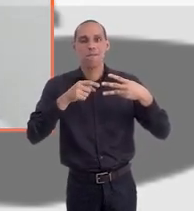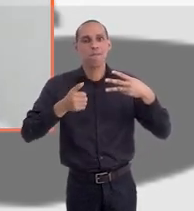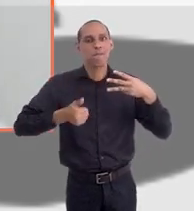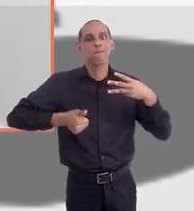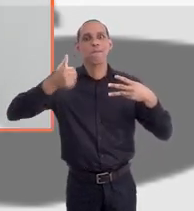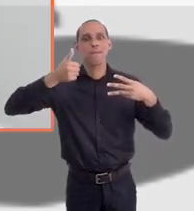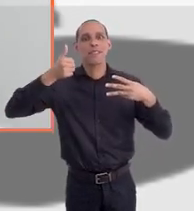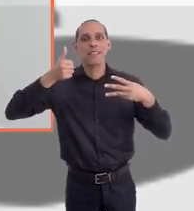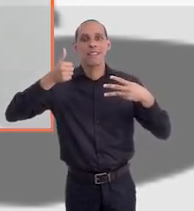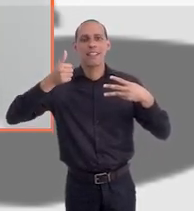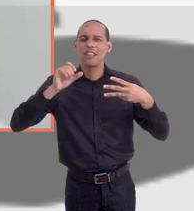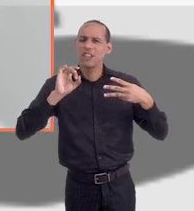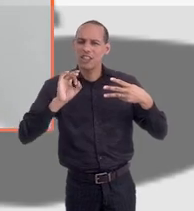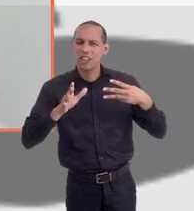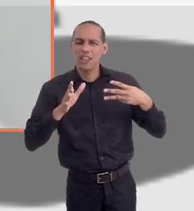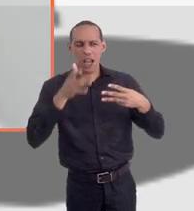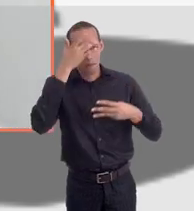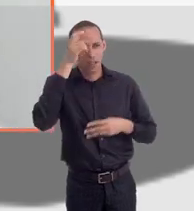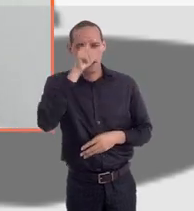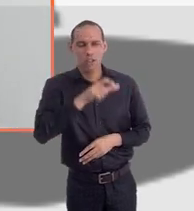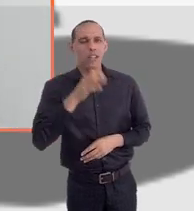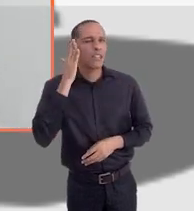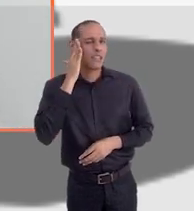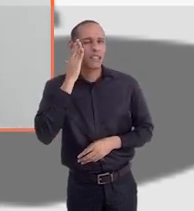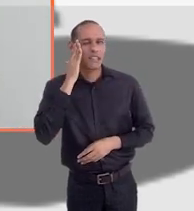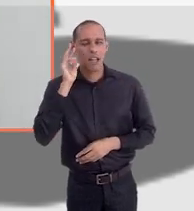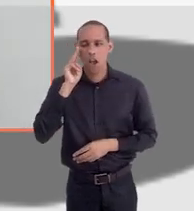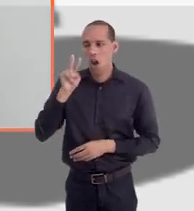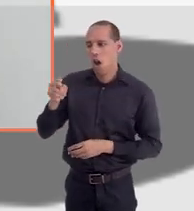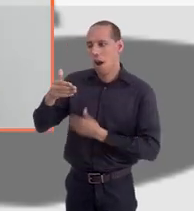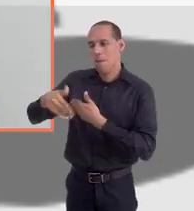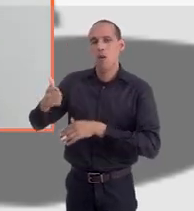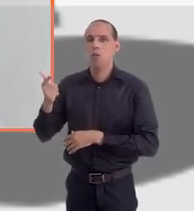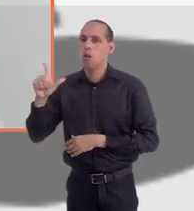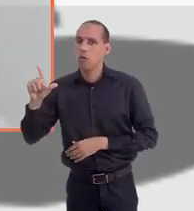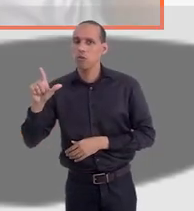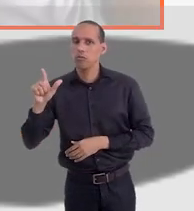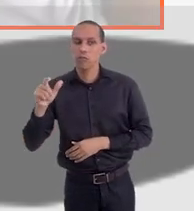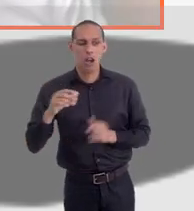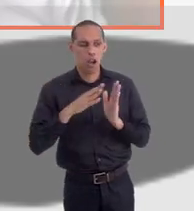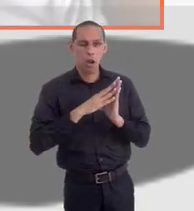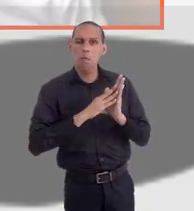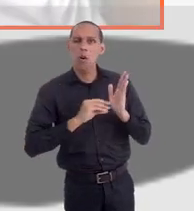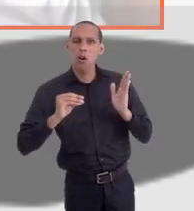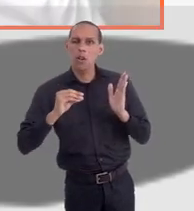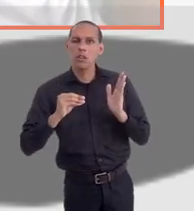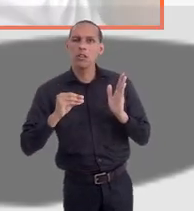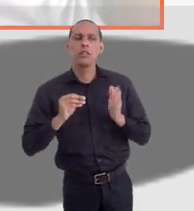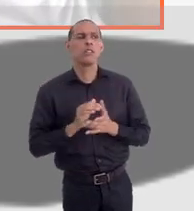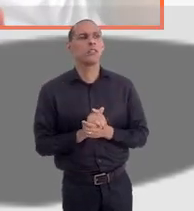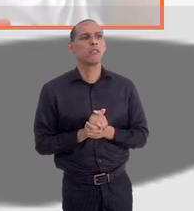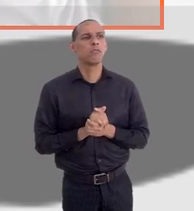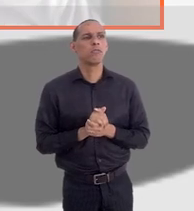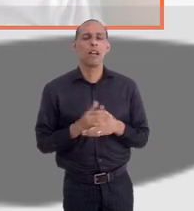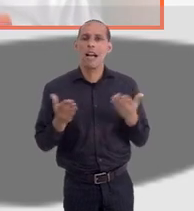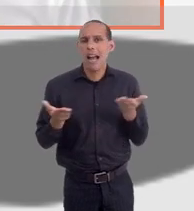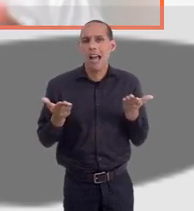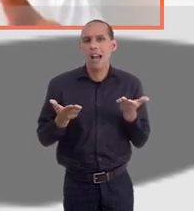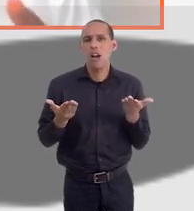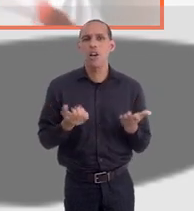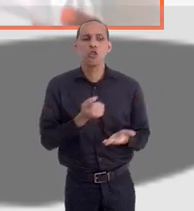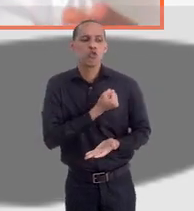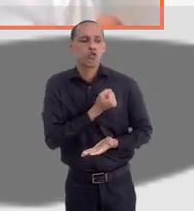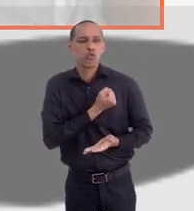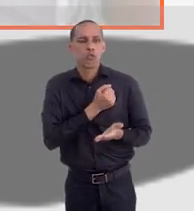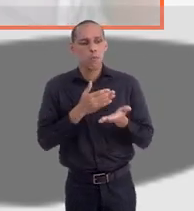tem uma boa noção, uma boa referência. Acredito eu que, pelo modelo que está no edital de prova, a pontuação dos candidatos serão maiores